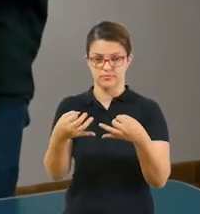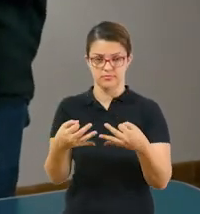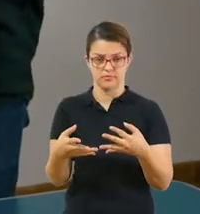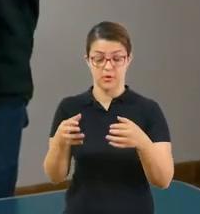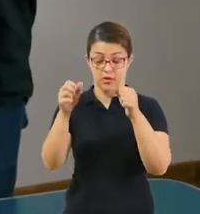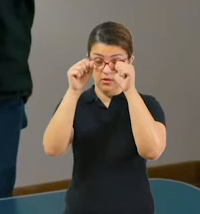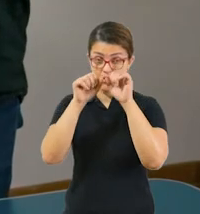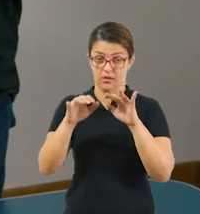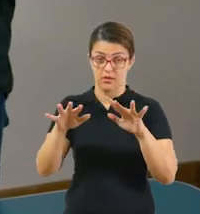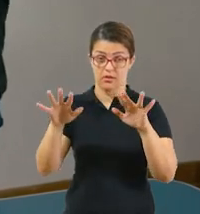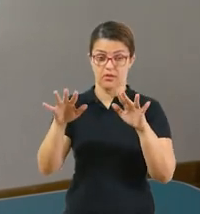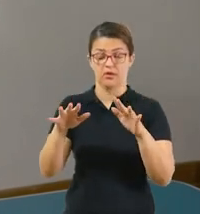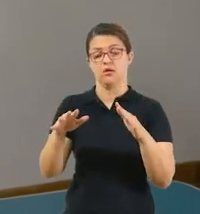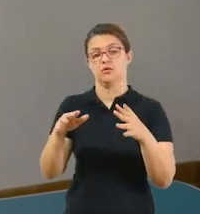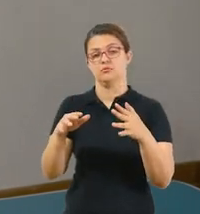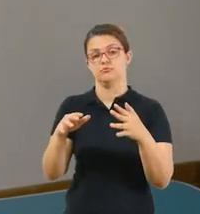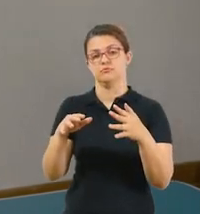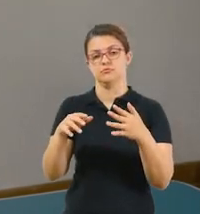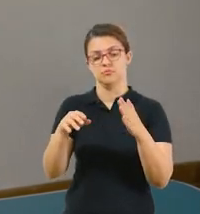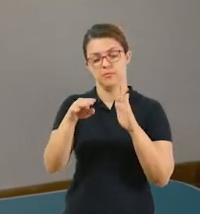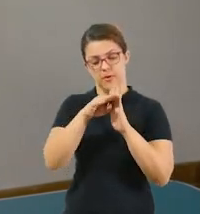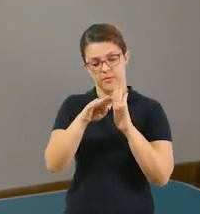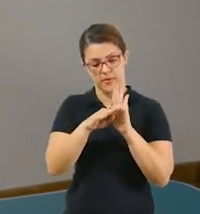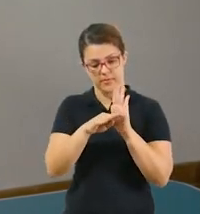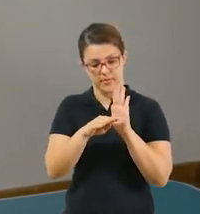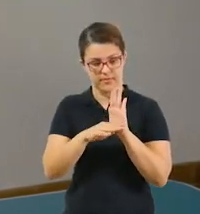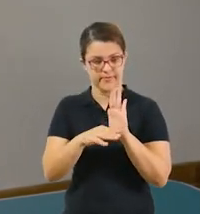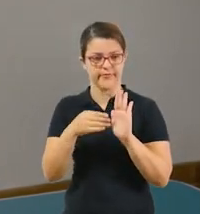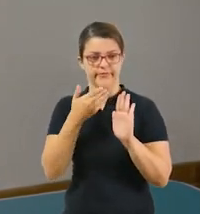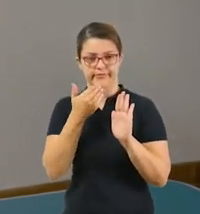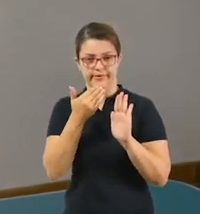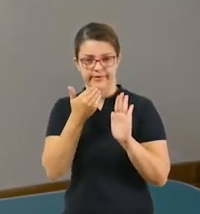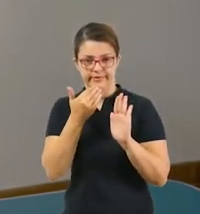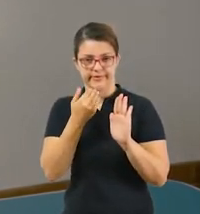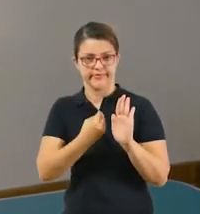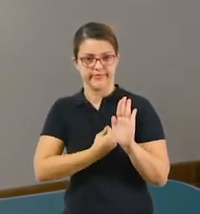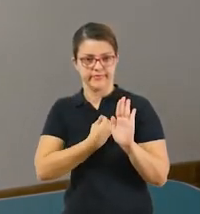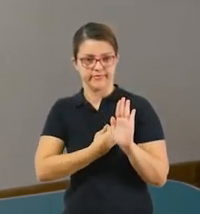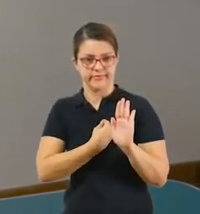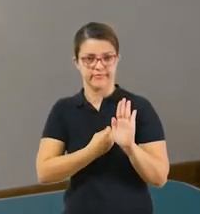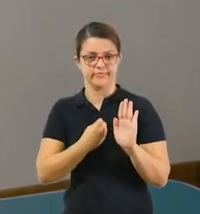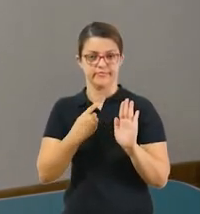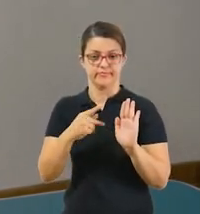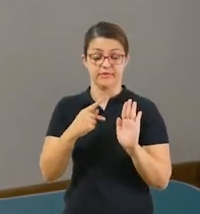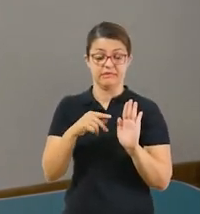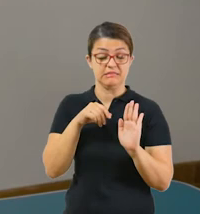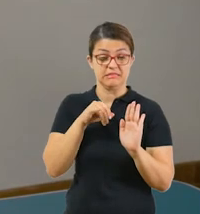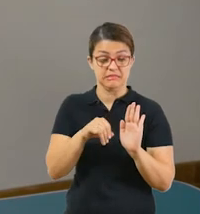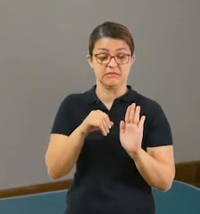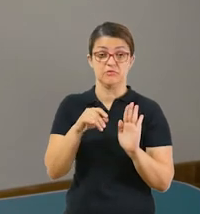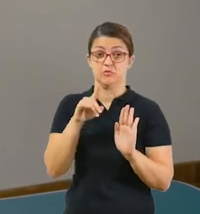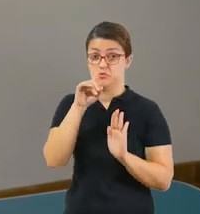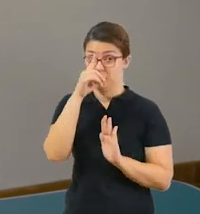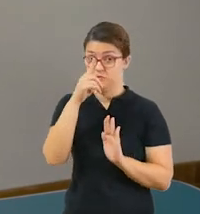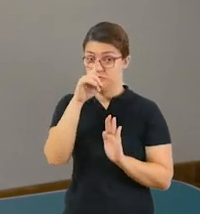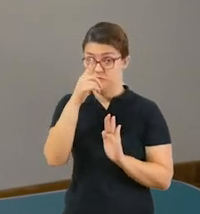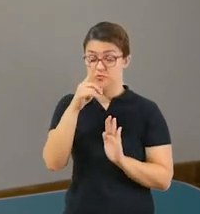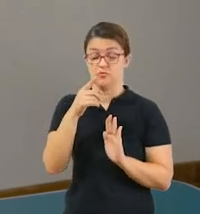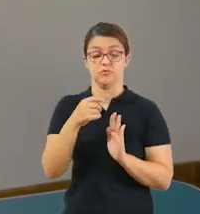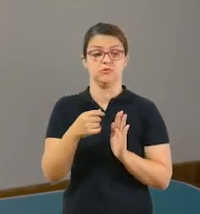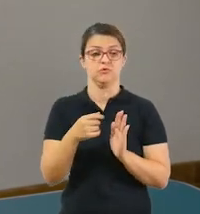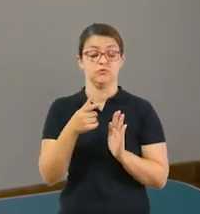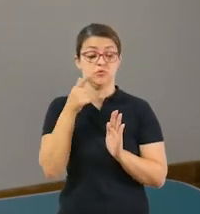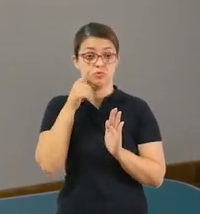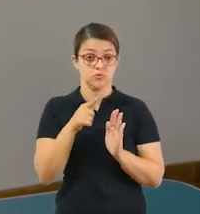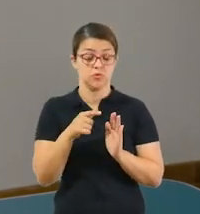Mais claras de cada uma das operações, para que facilite a vida de vocês. Se vocês tiverem qualquer dúvida, é só acessar o material, ler com